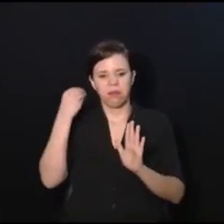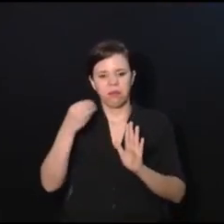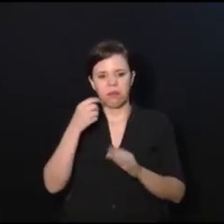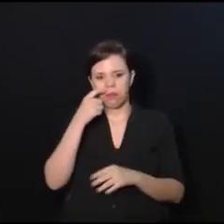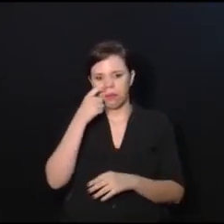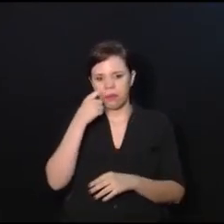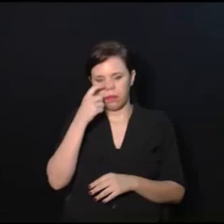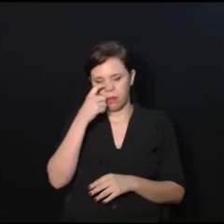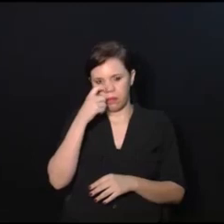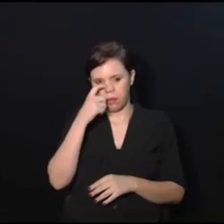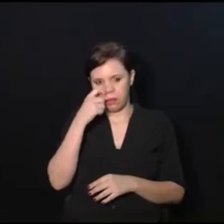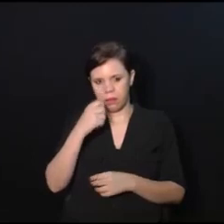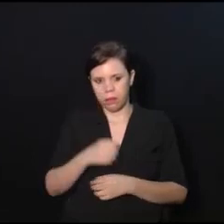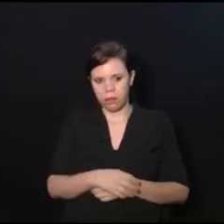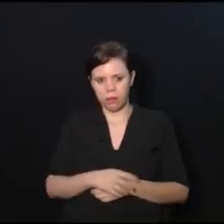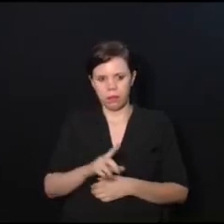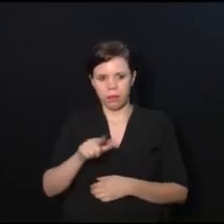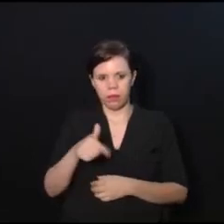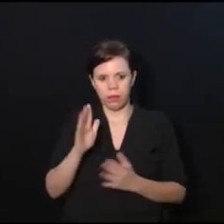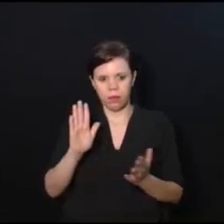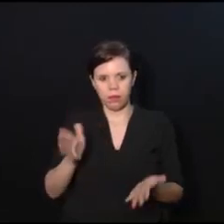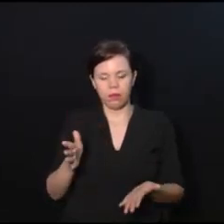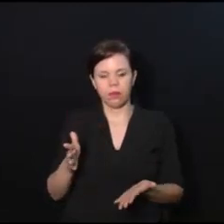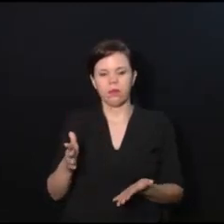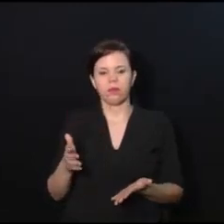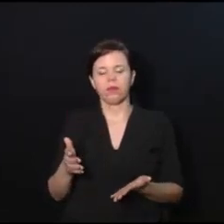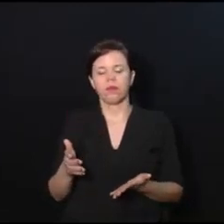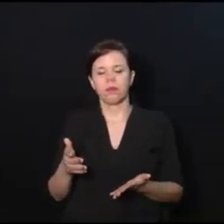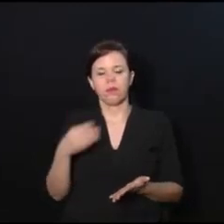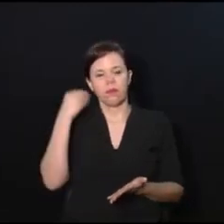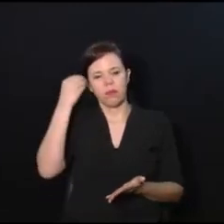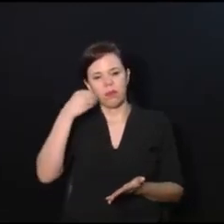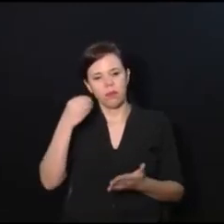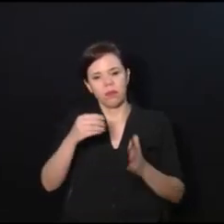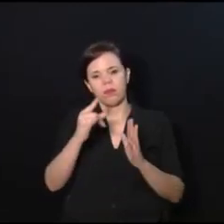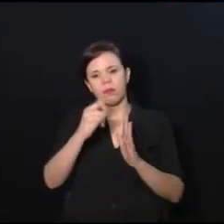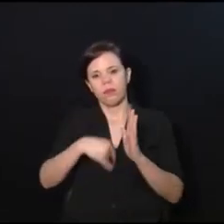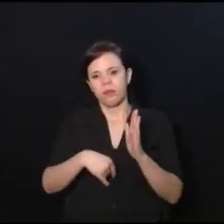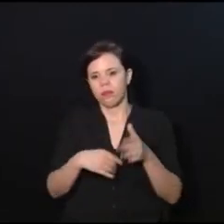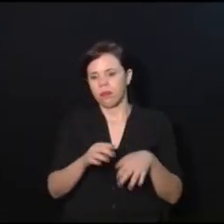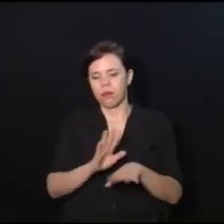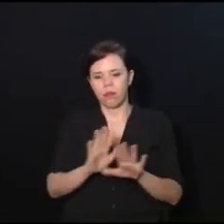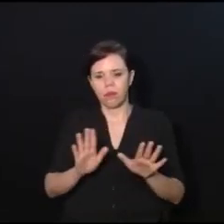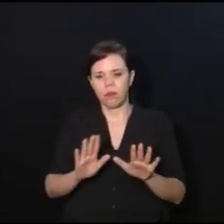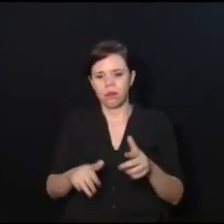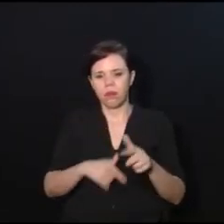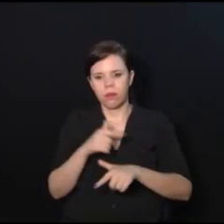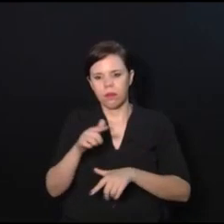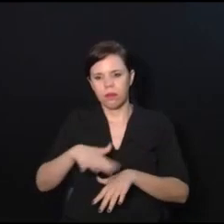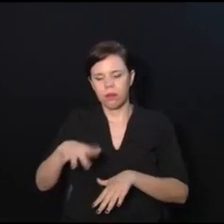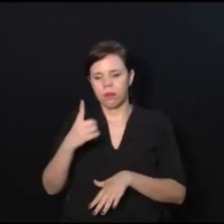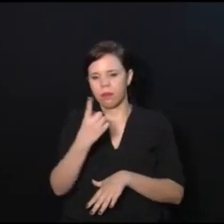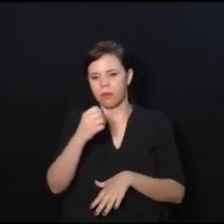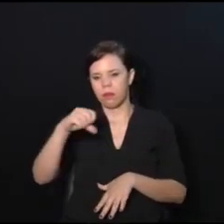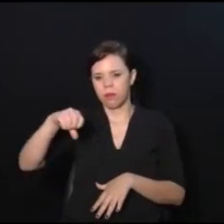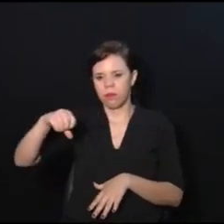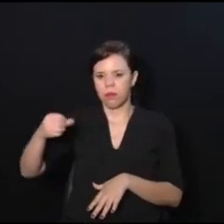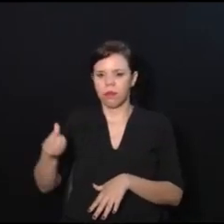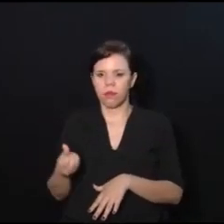acho que depois que a gente já viveu um pouco, dane-se o currículo, eu trabalho na área desde 1996